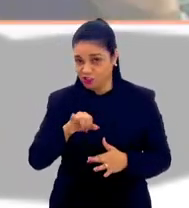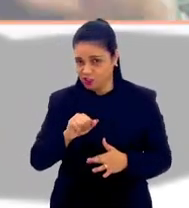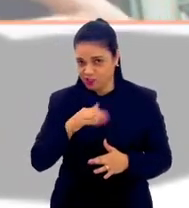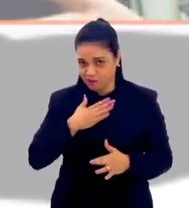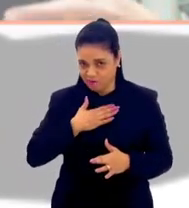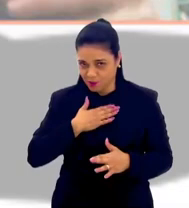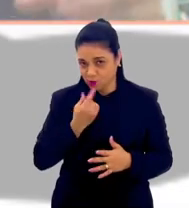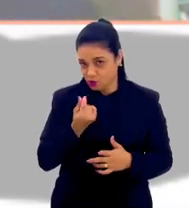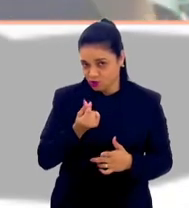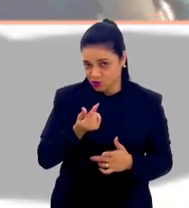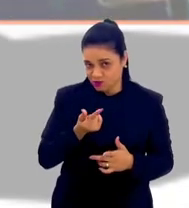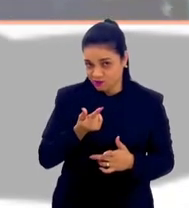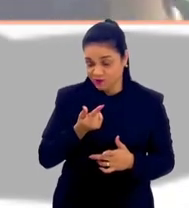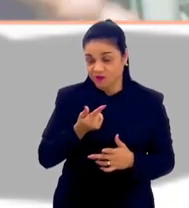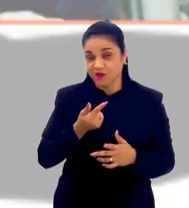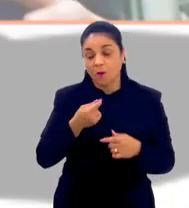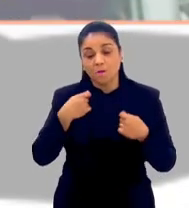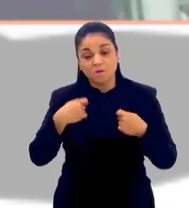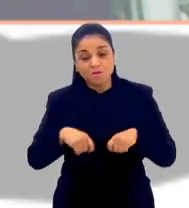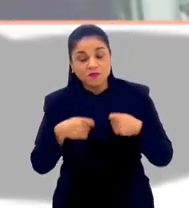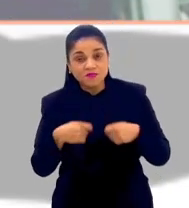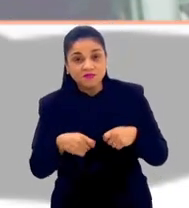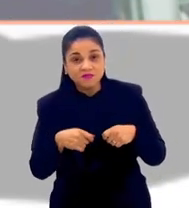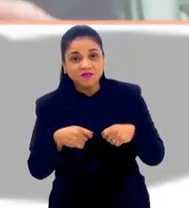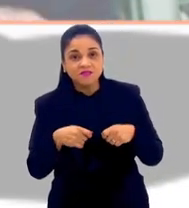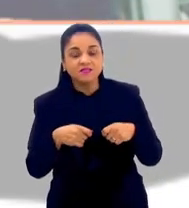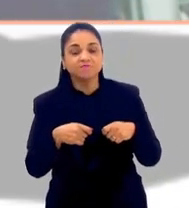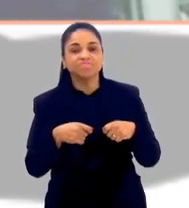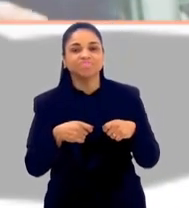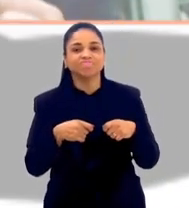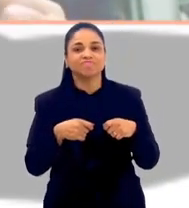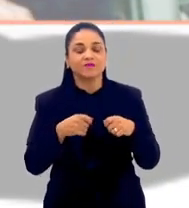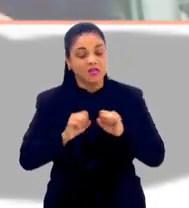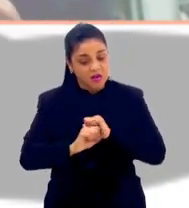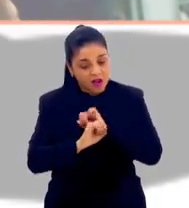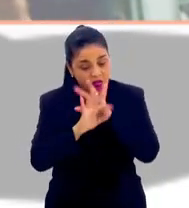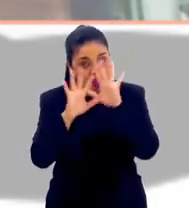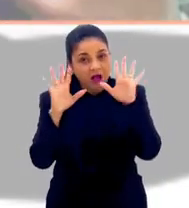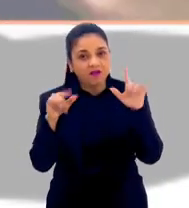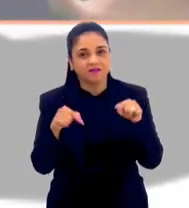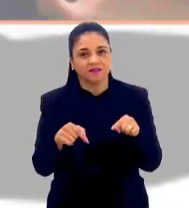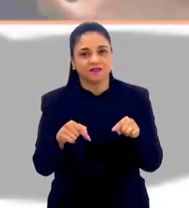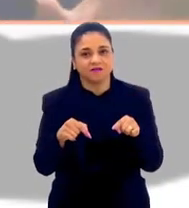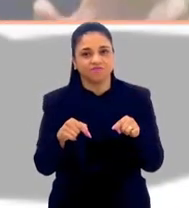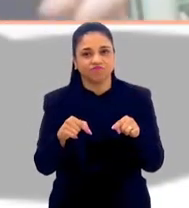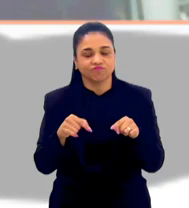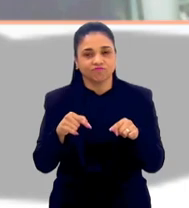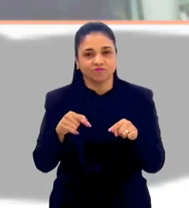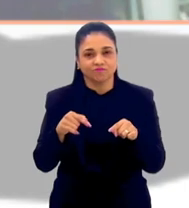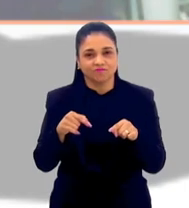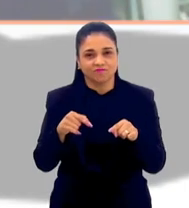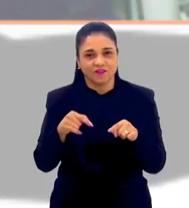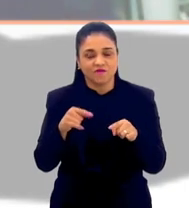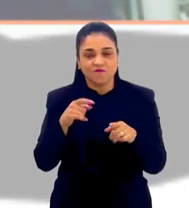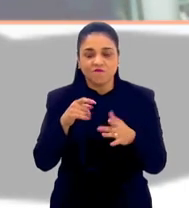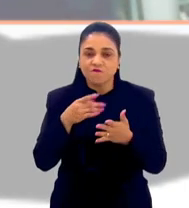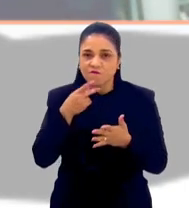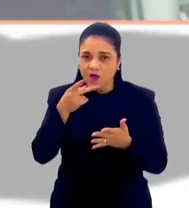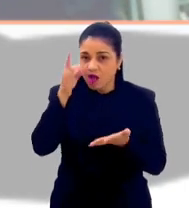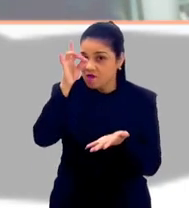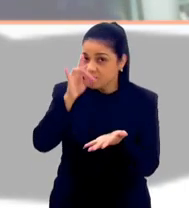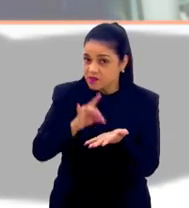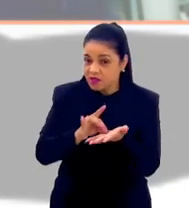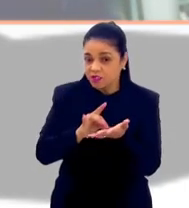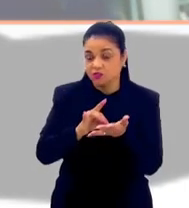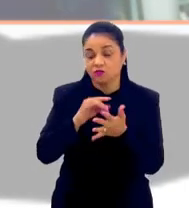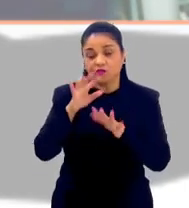é tão importante a gente colocar luz em todas essas questões e falar sem hipocrisia. Quando a gente fala de ilusão